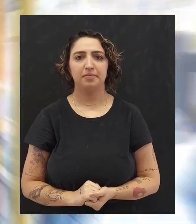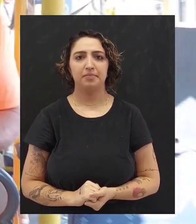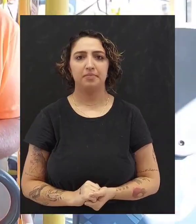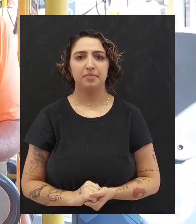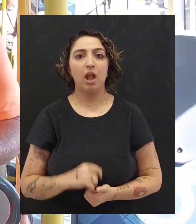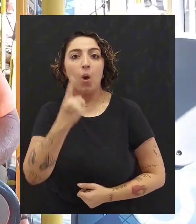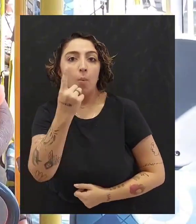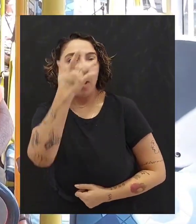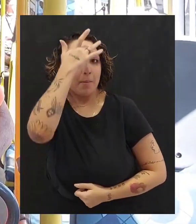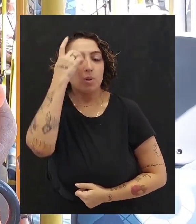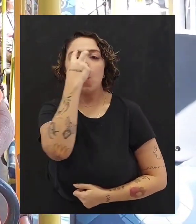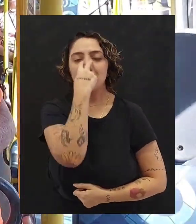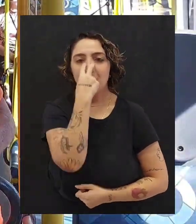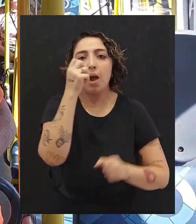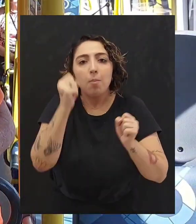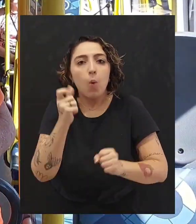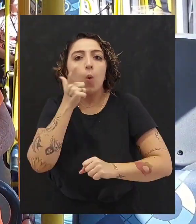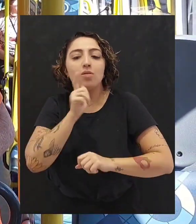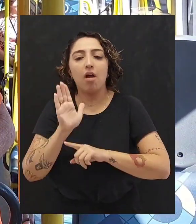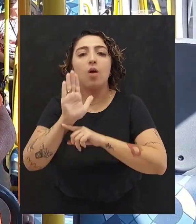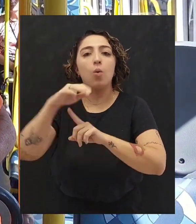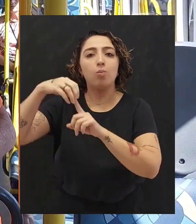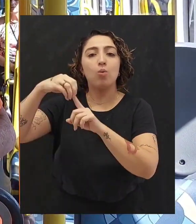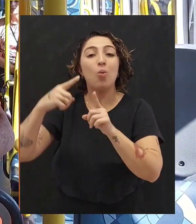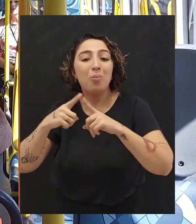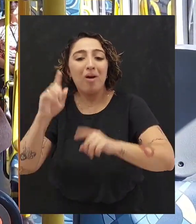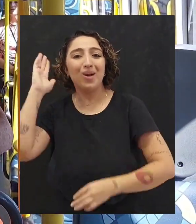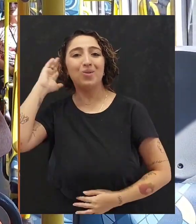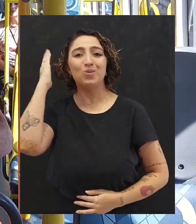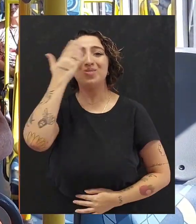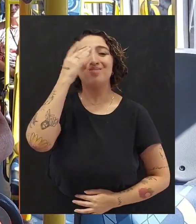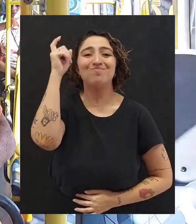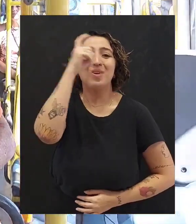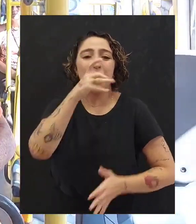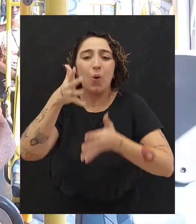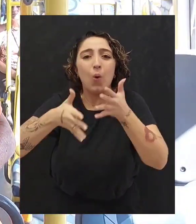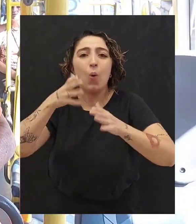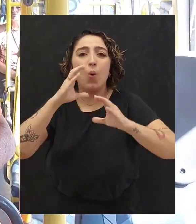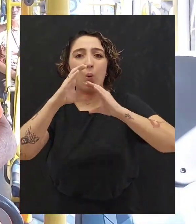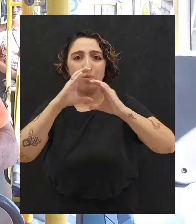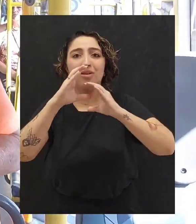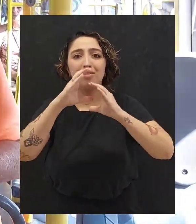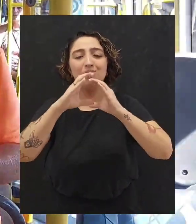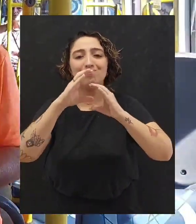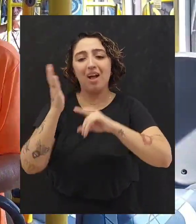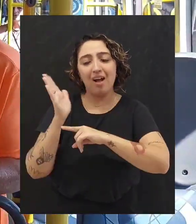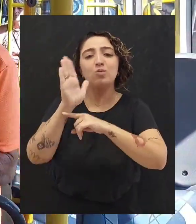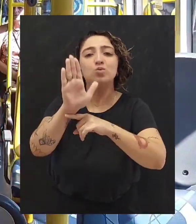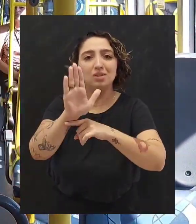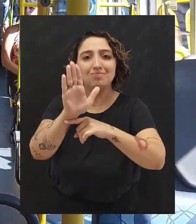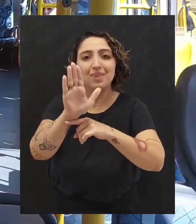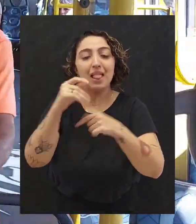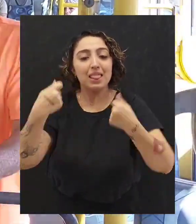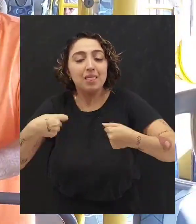Uma pessoa cega pode conseguir a ajuda de alguém no ponto, mas uma pessoa surdo-cega que se comunica em Libras tem dificuldade em receber essa ajuda.